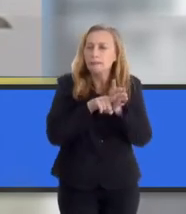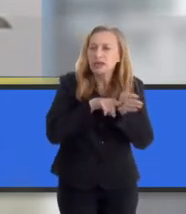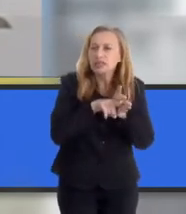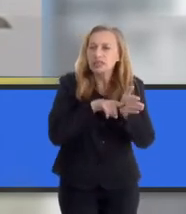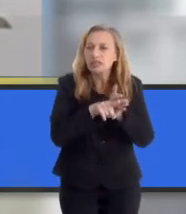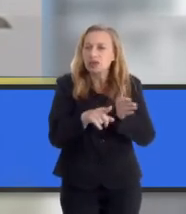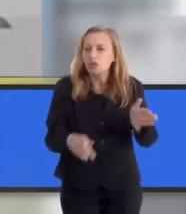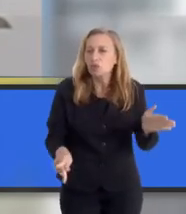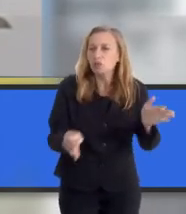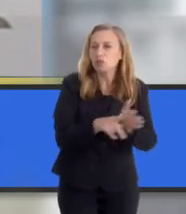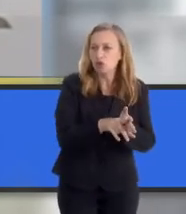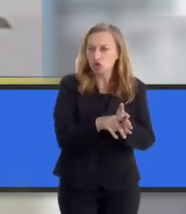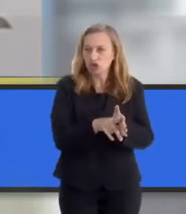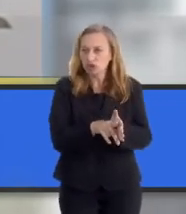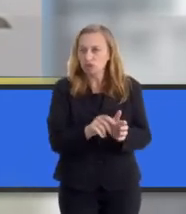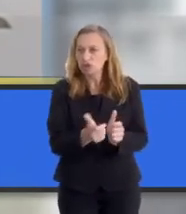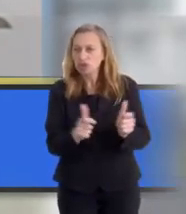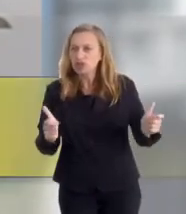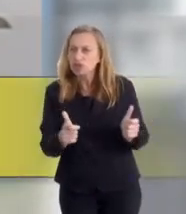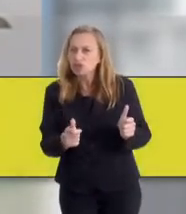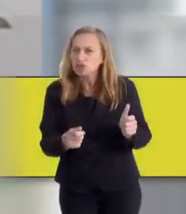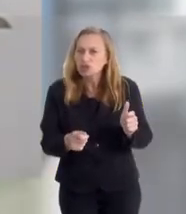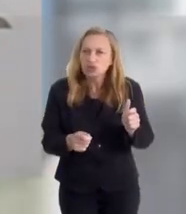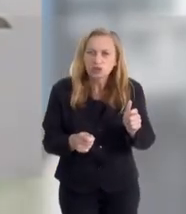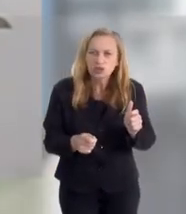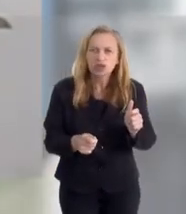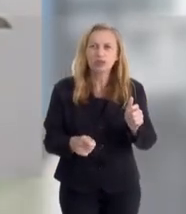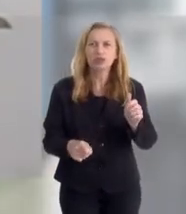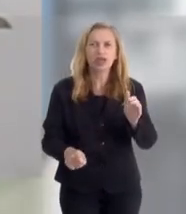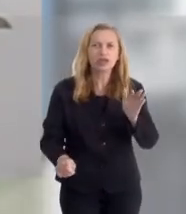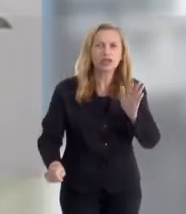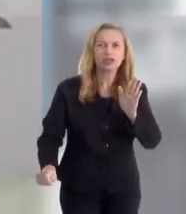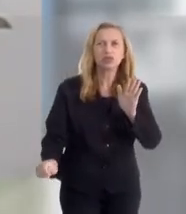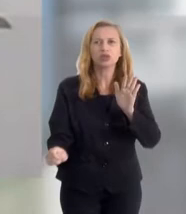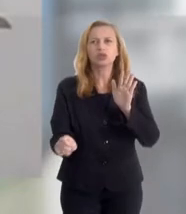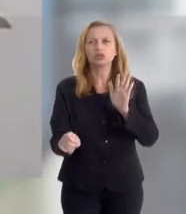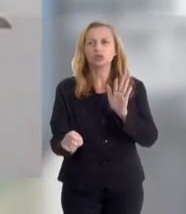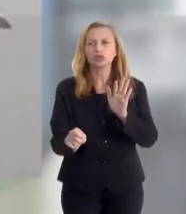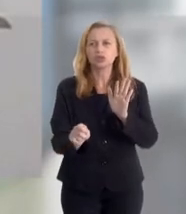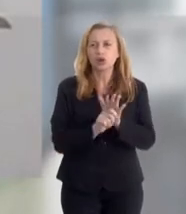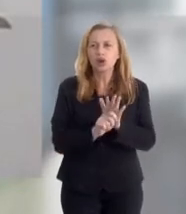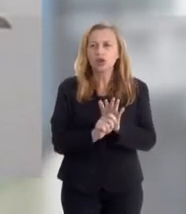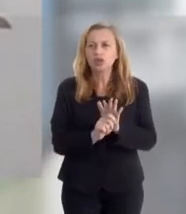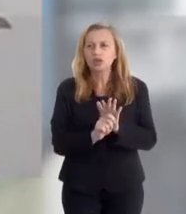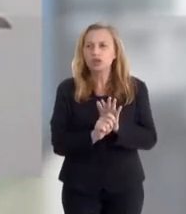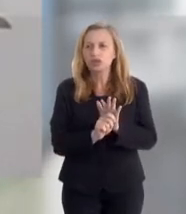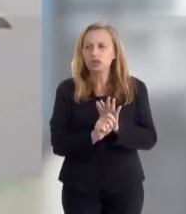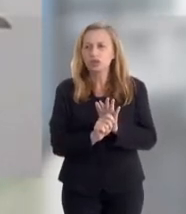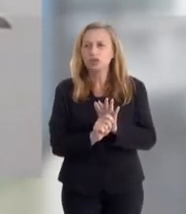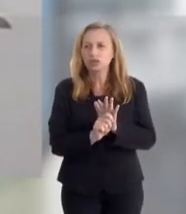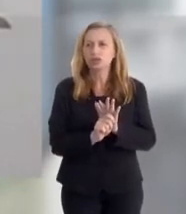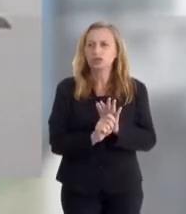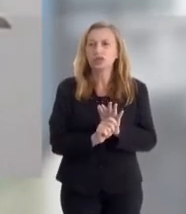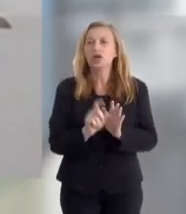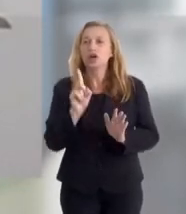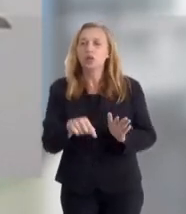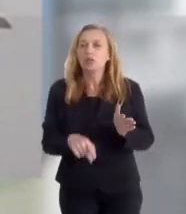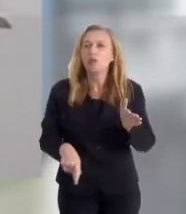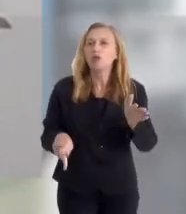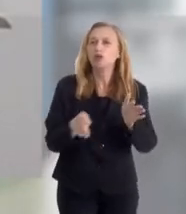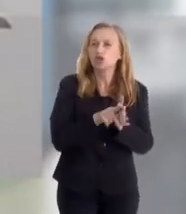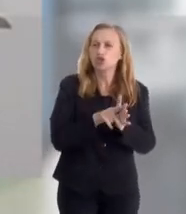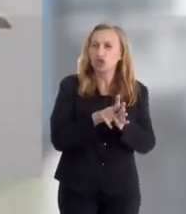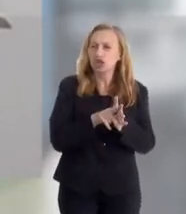pesquisa faz parte de um projeto maior, chamado Drogas contra Custa Proibir. E o nosso objetivo com o